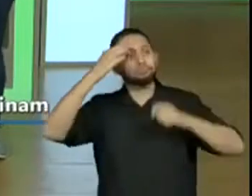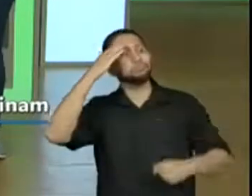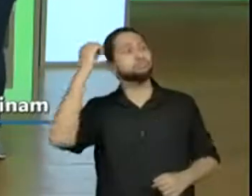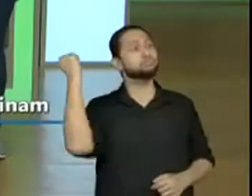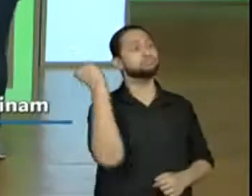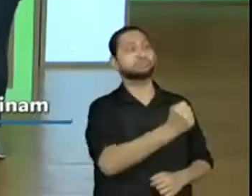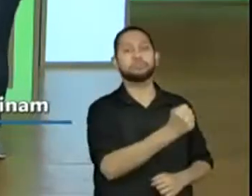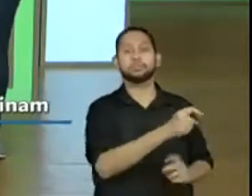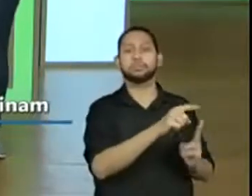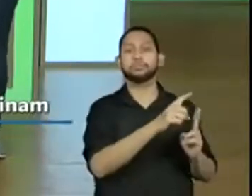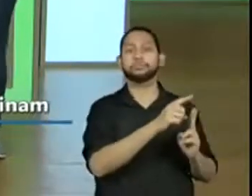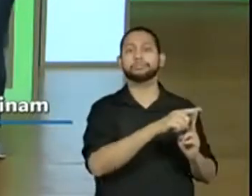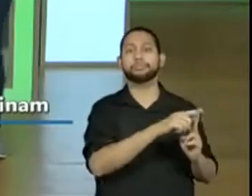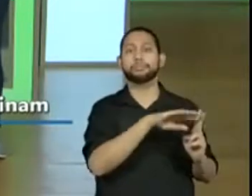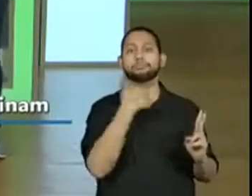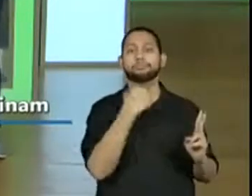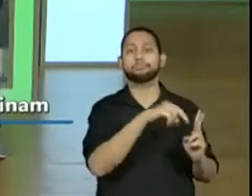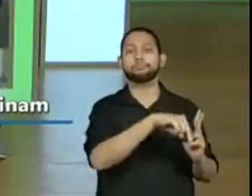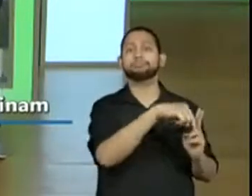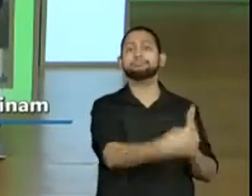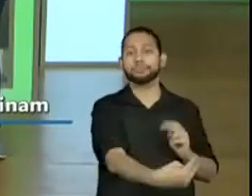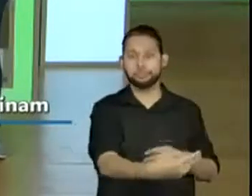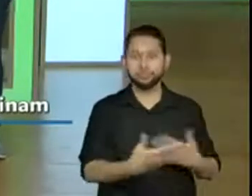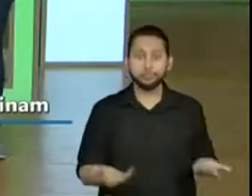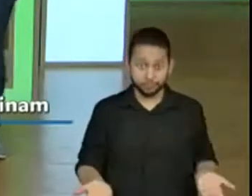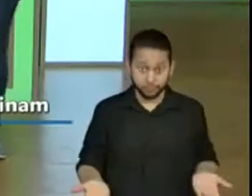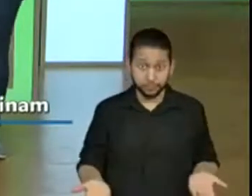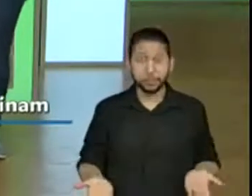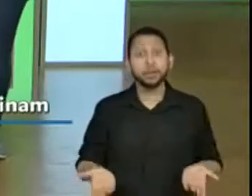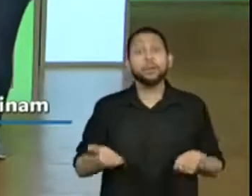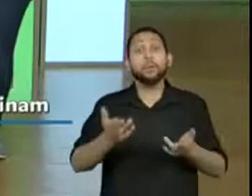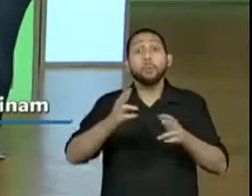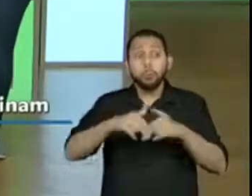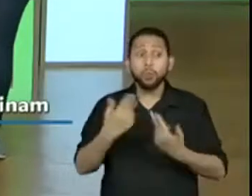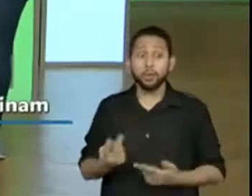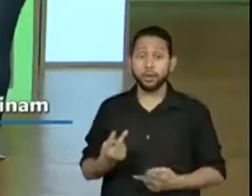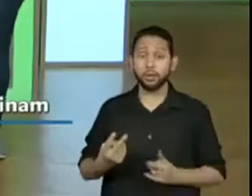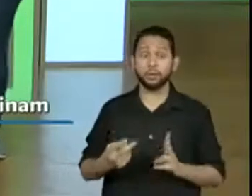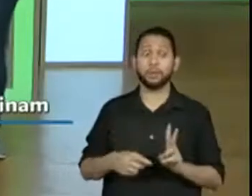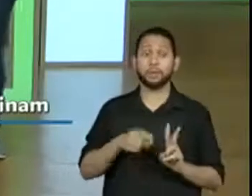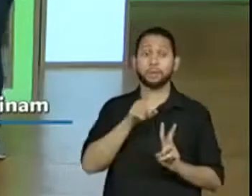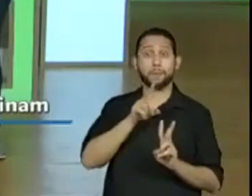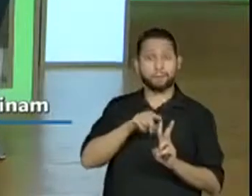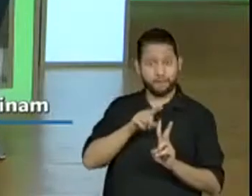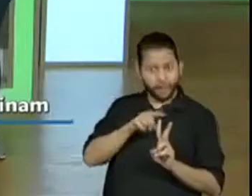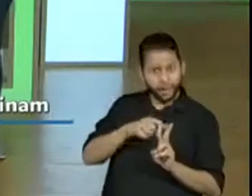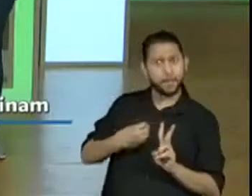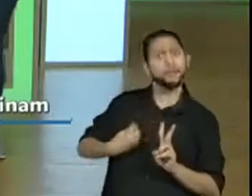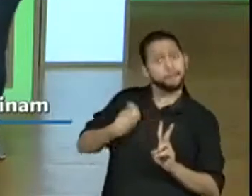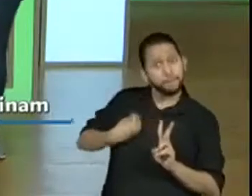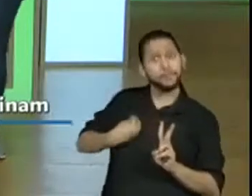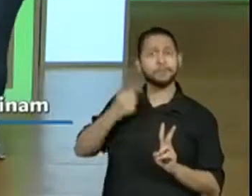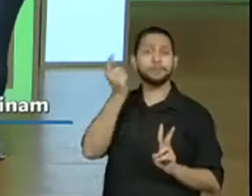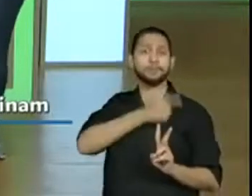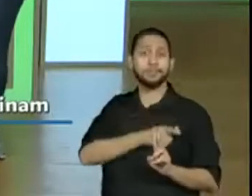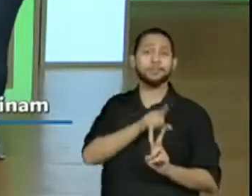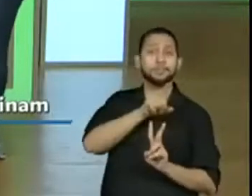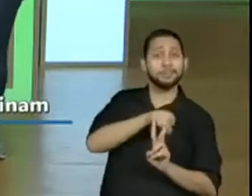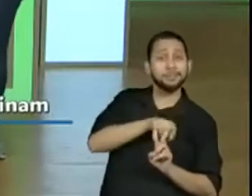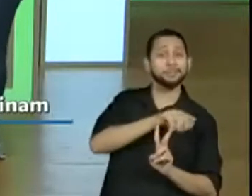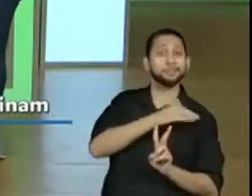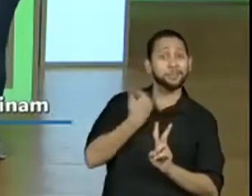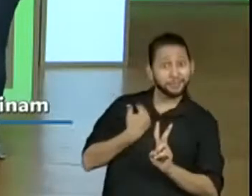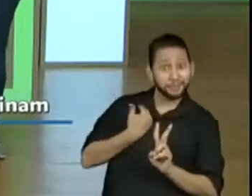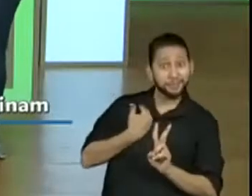Olha, professora, eu estou muito feliz aí que várias professoras estão colocando que estão conseguindo interagir com os alunos. Muito legal a presença dos